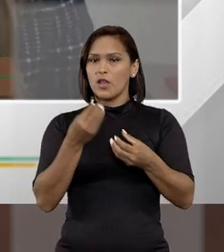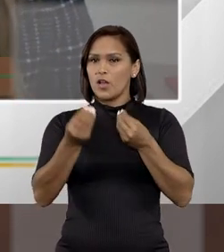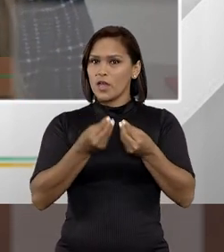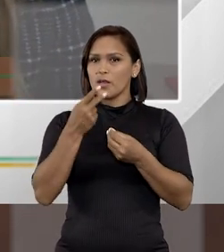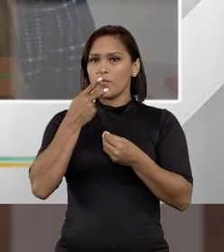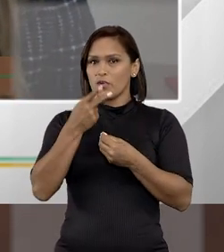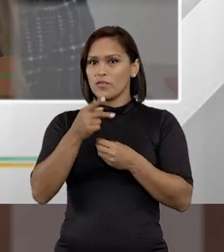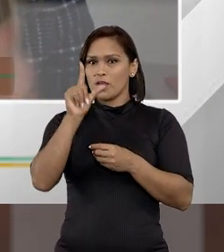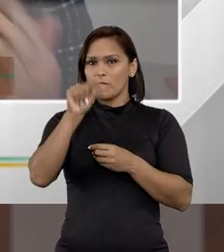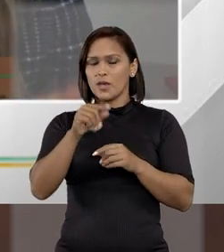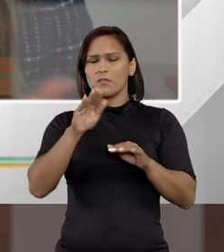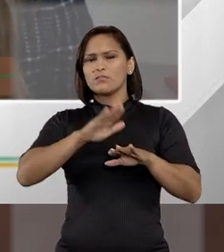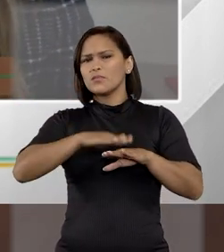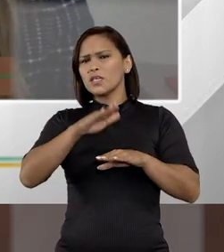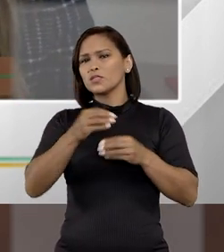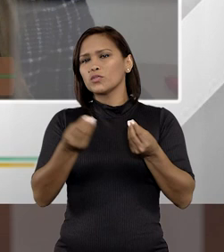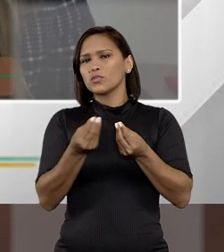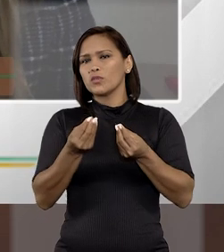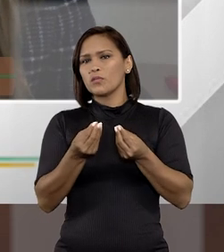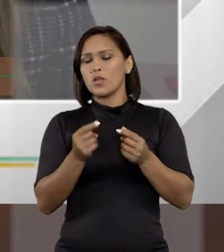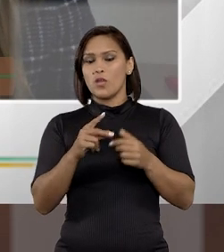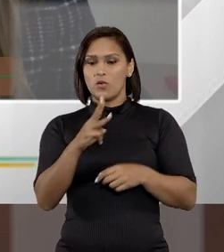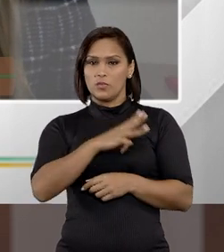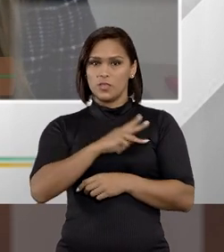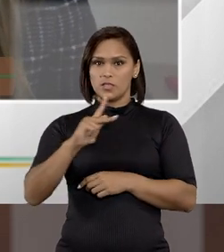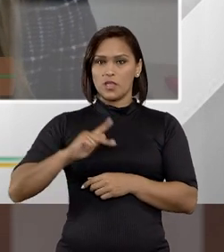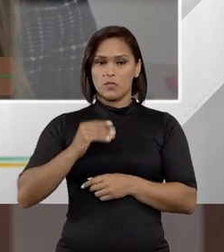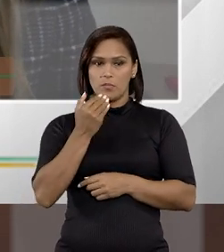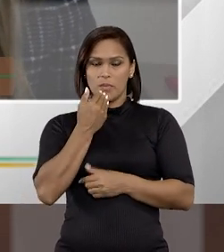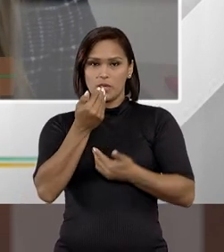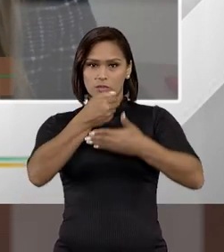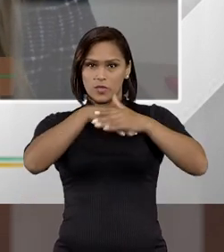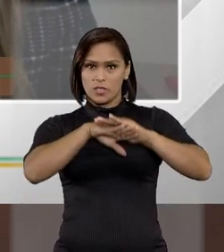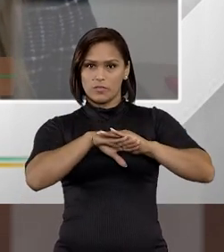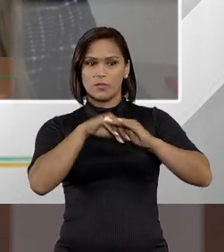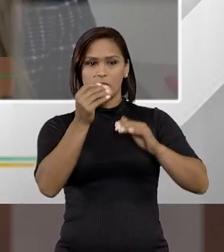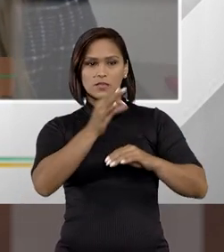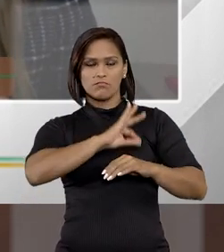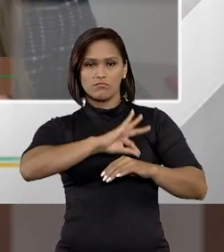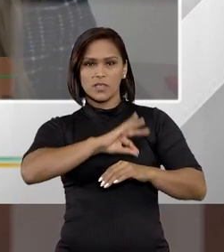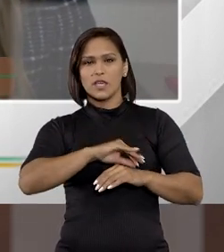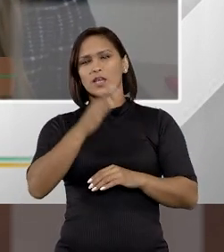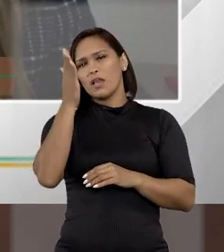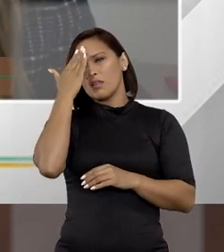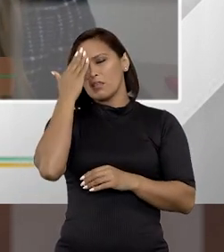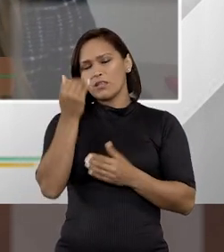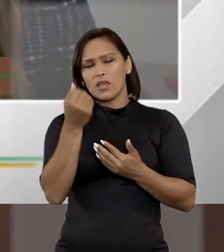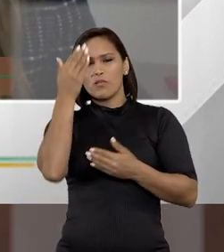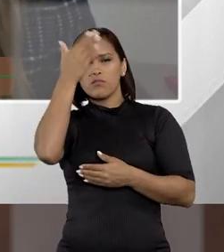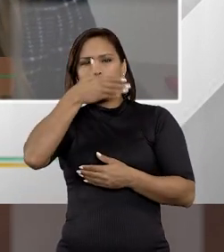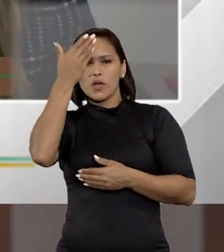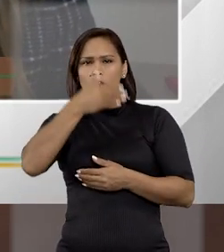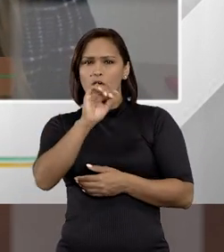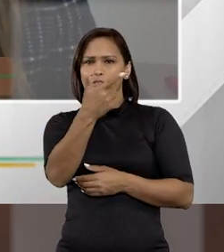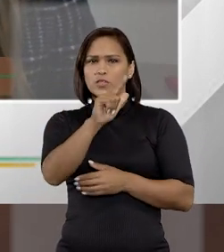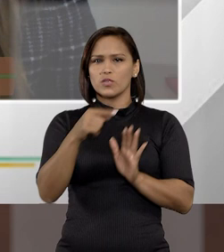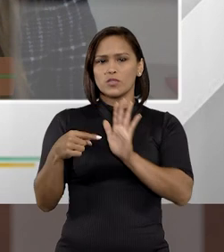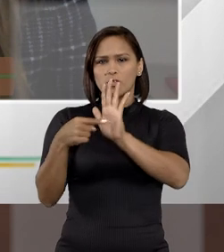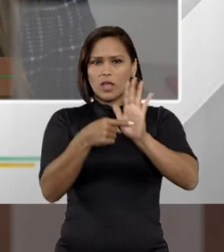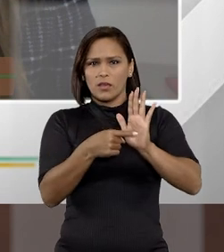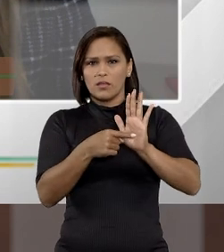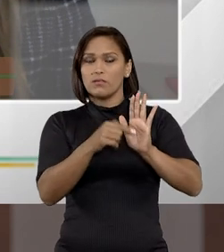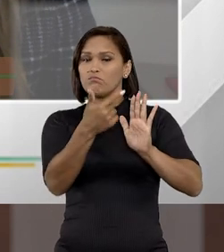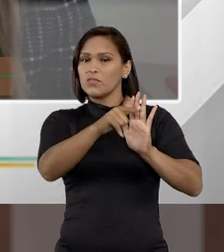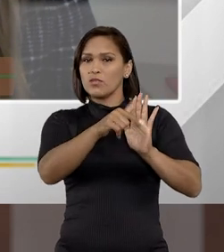daqui a pouco eu falo um pouquinho disso. Mas como é que funciona hoje? O Ministério público pede o arquivamento, se ele entender que não tem elementos suficientes aí para o